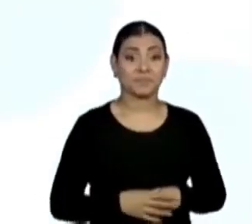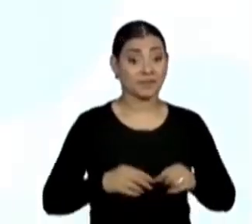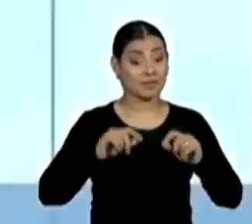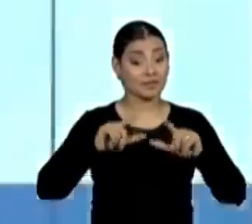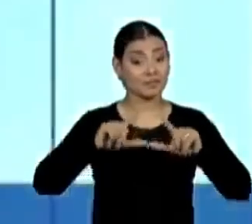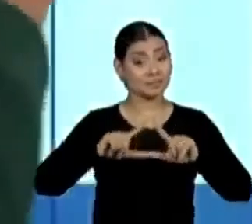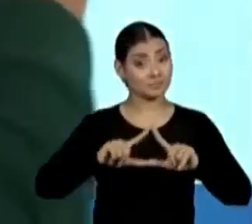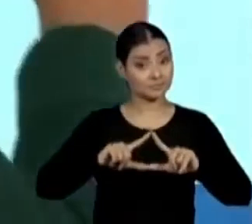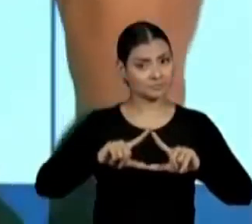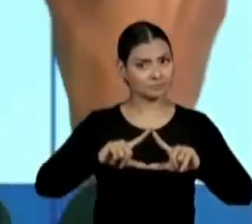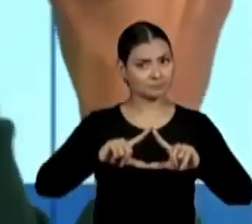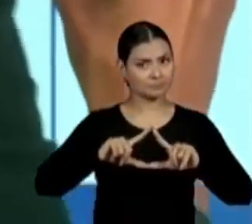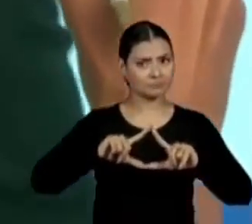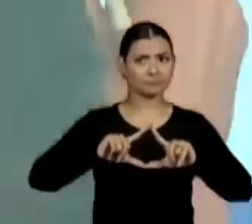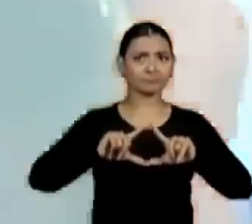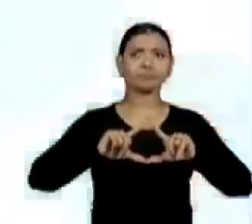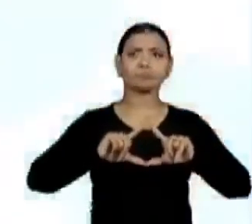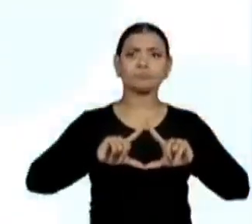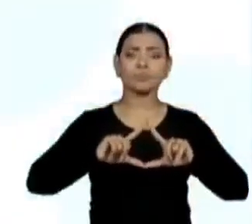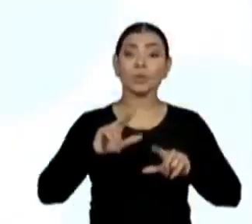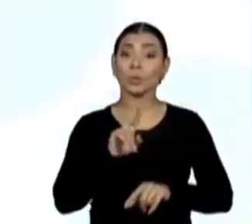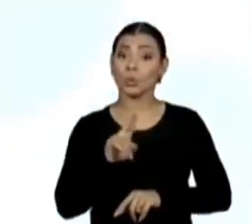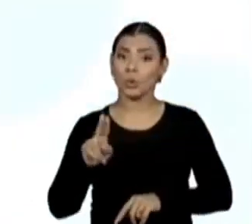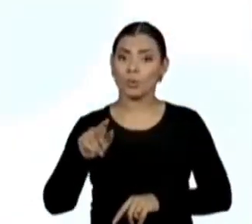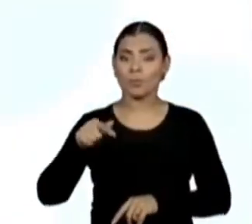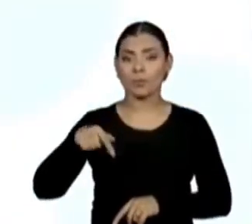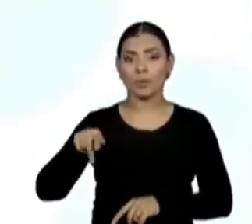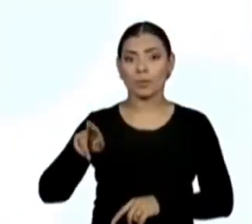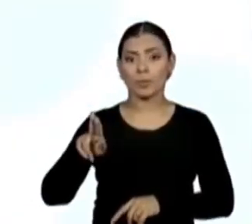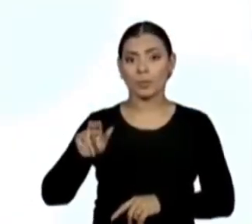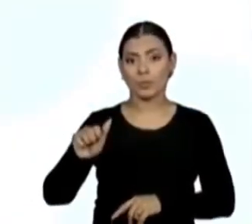vamos escrever o nome dos polígonos, quadrado,